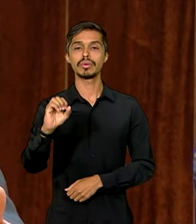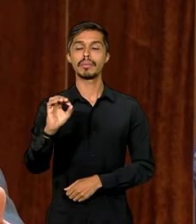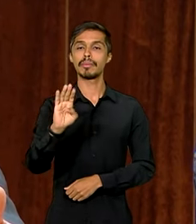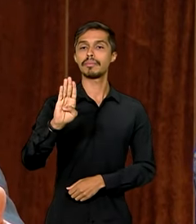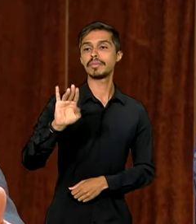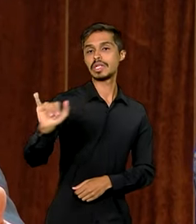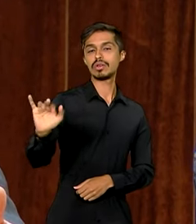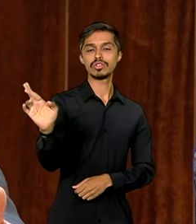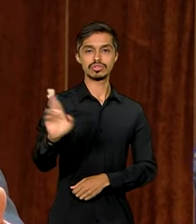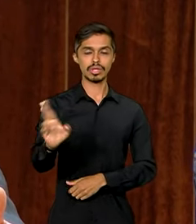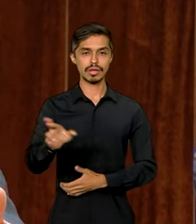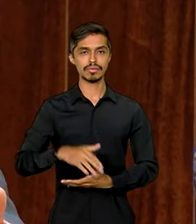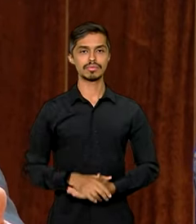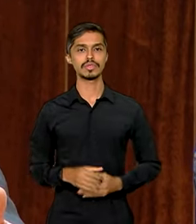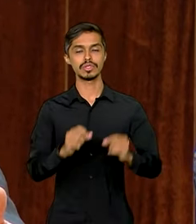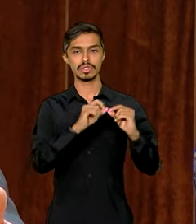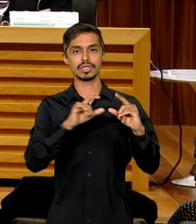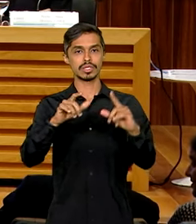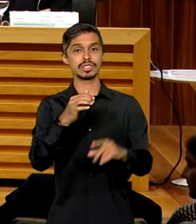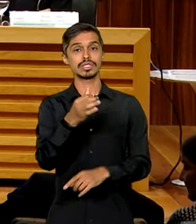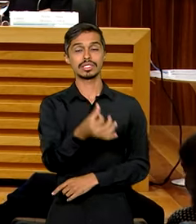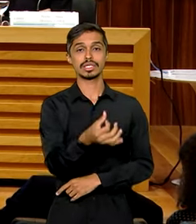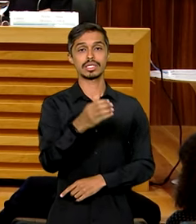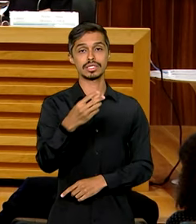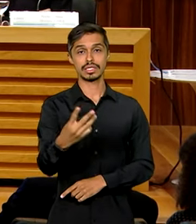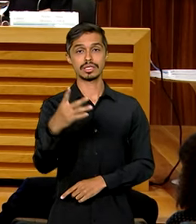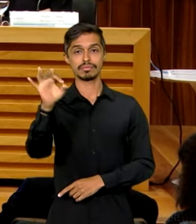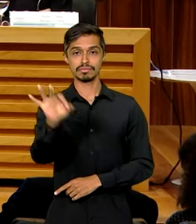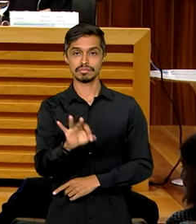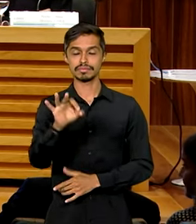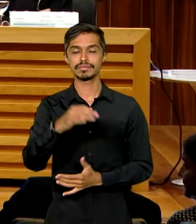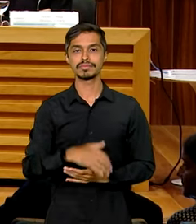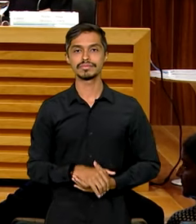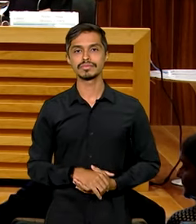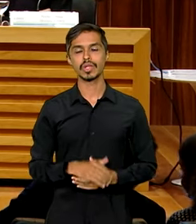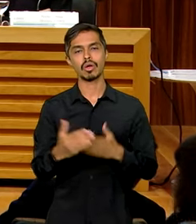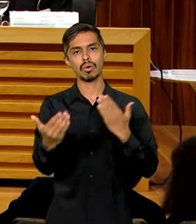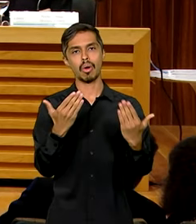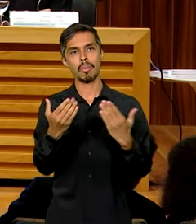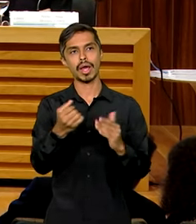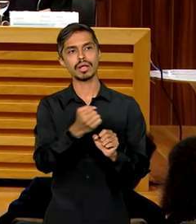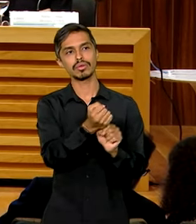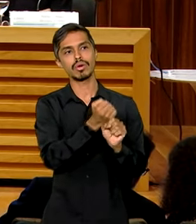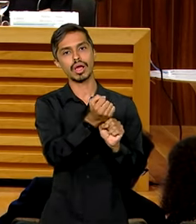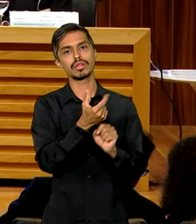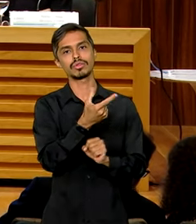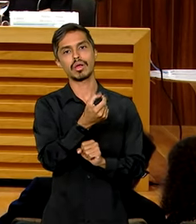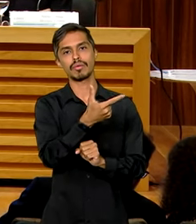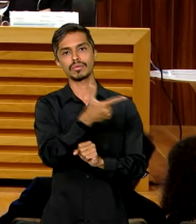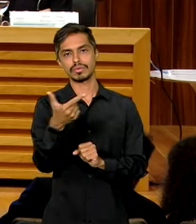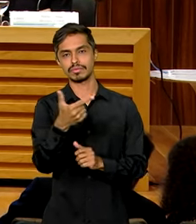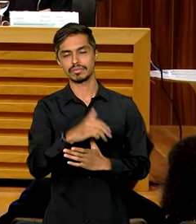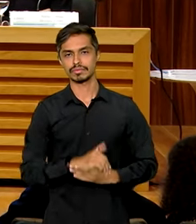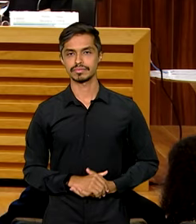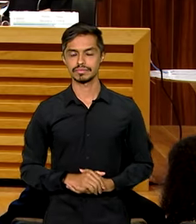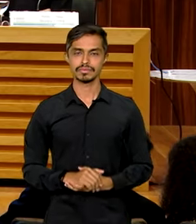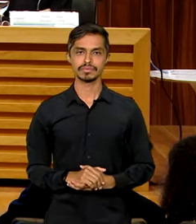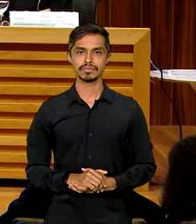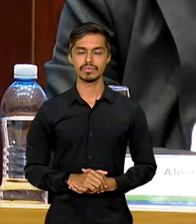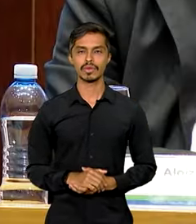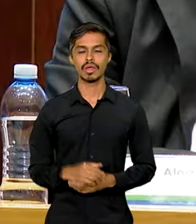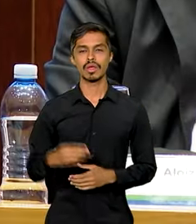reais, um crescimento de 63% em relação a 2022. Os